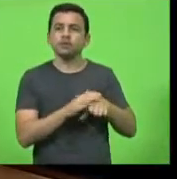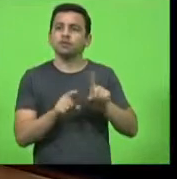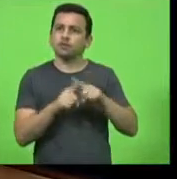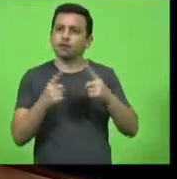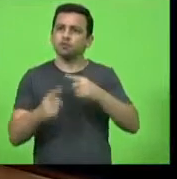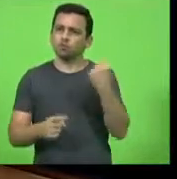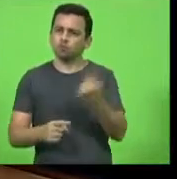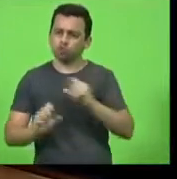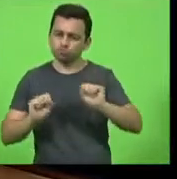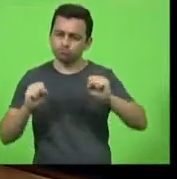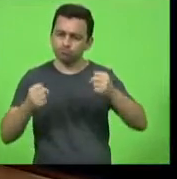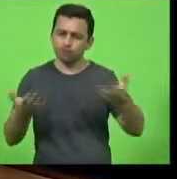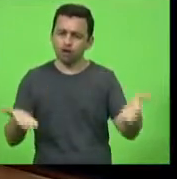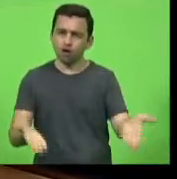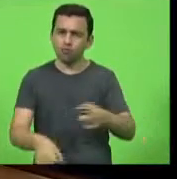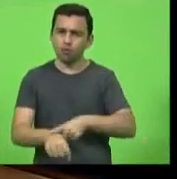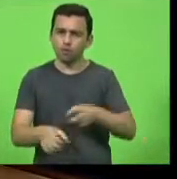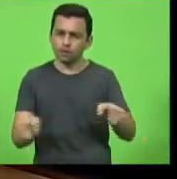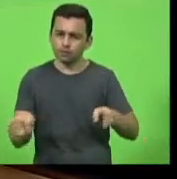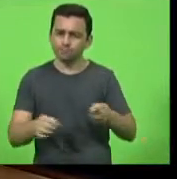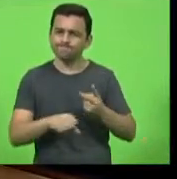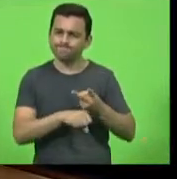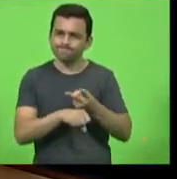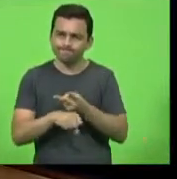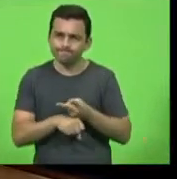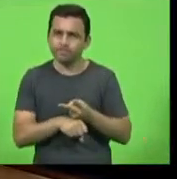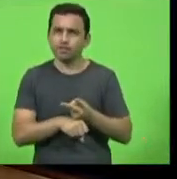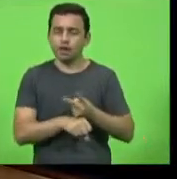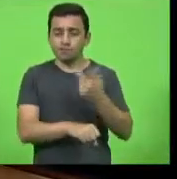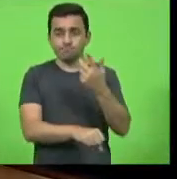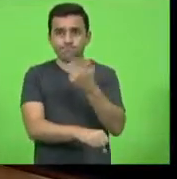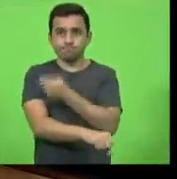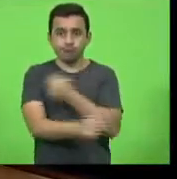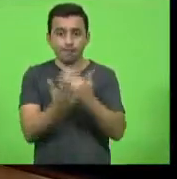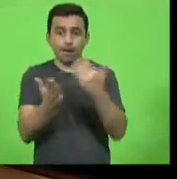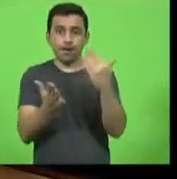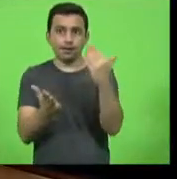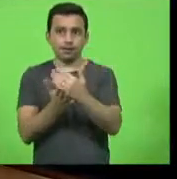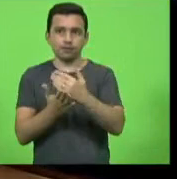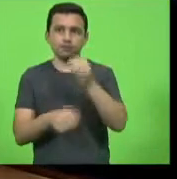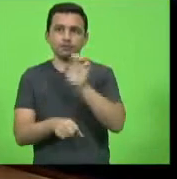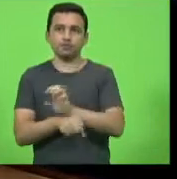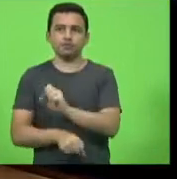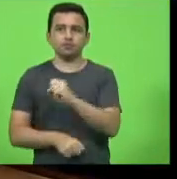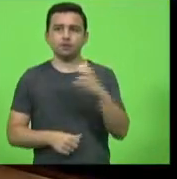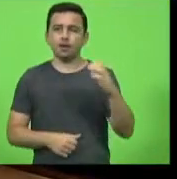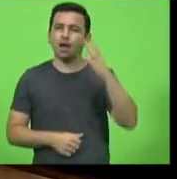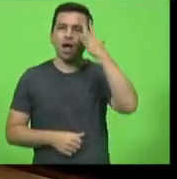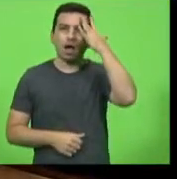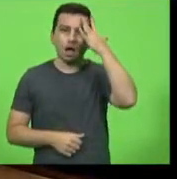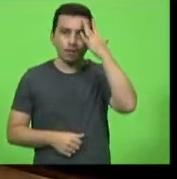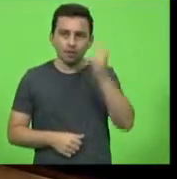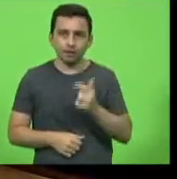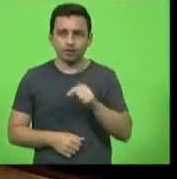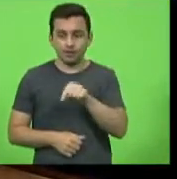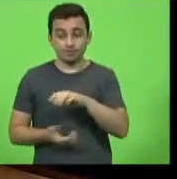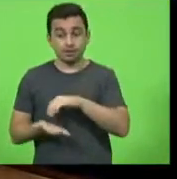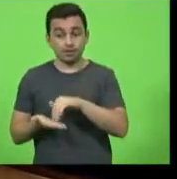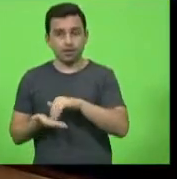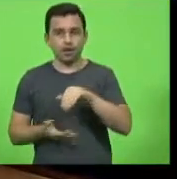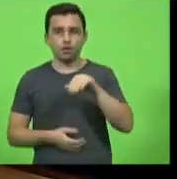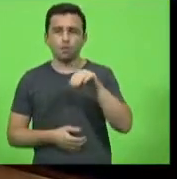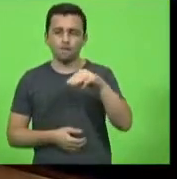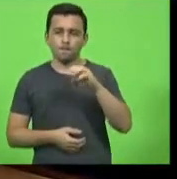de buscarmos nesse momento o maior número de doses de vacina para o nosso Estado. Amanhã mesmo o secretário André Mota está indo a